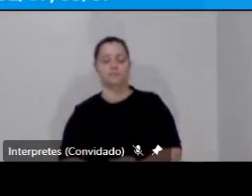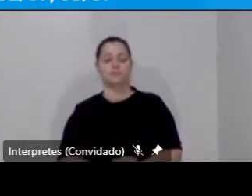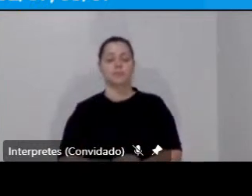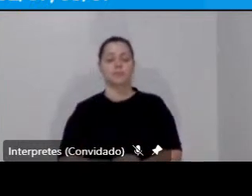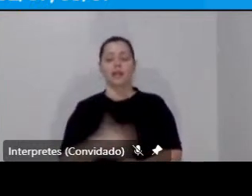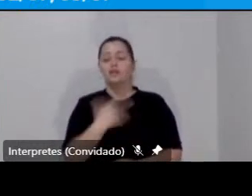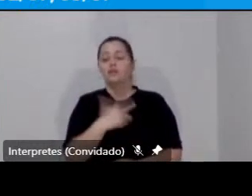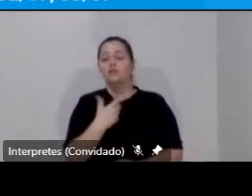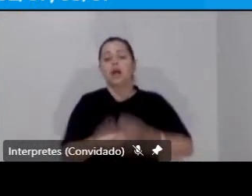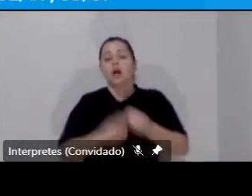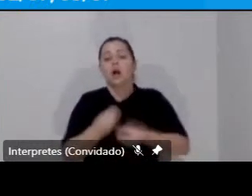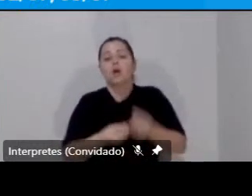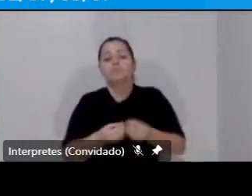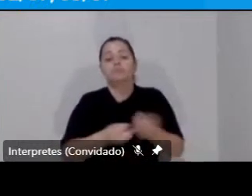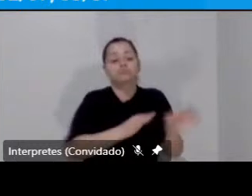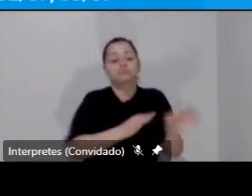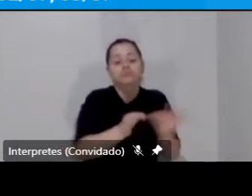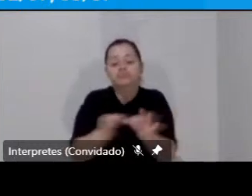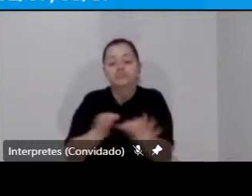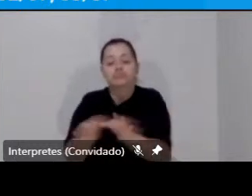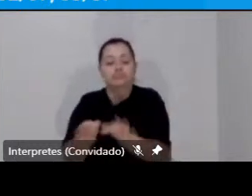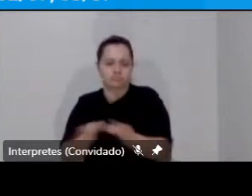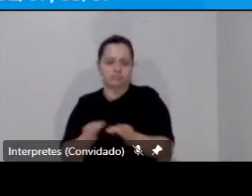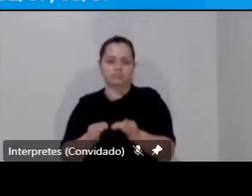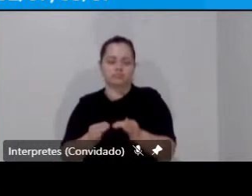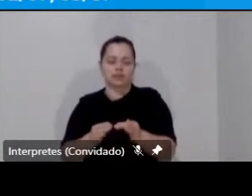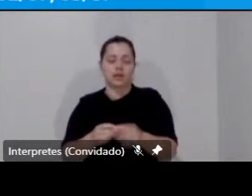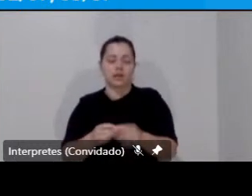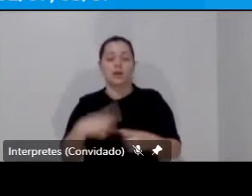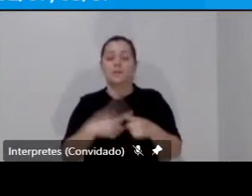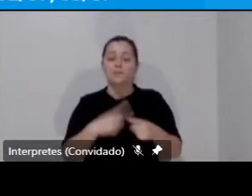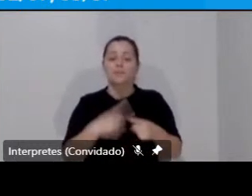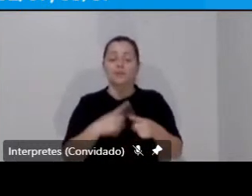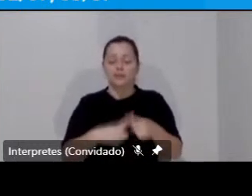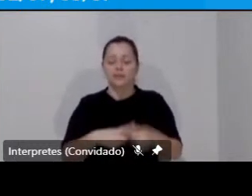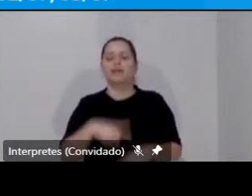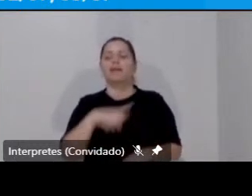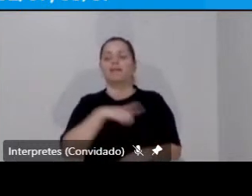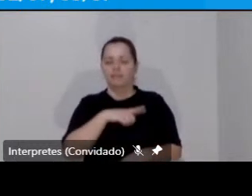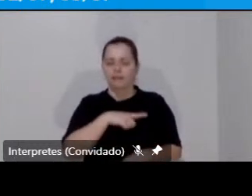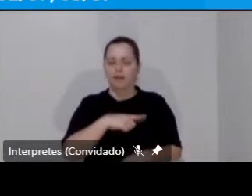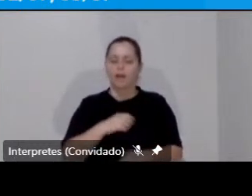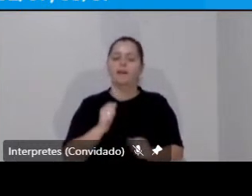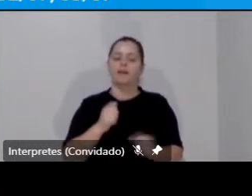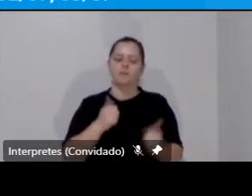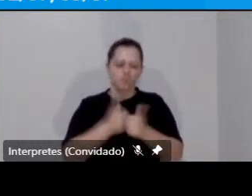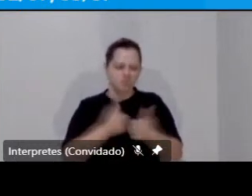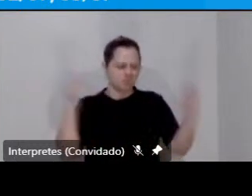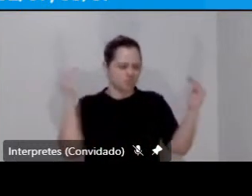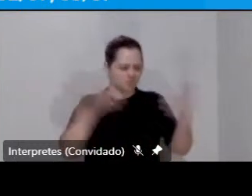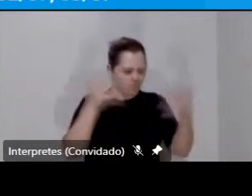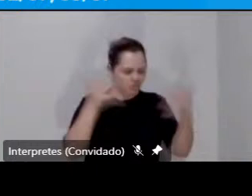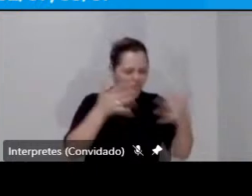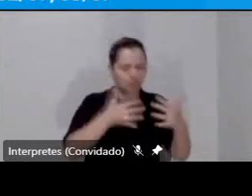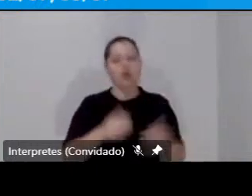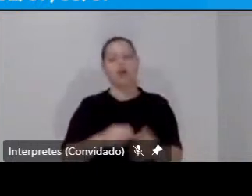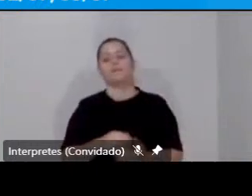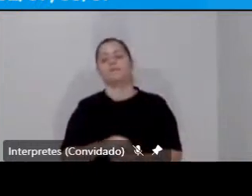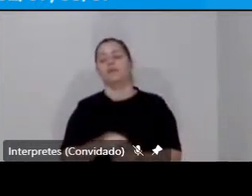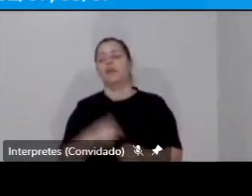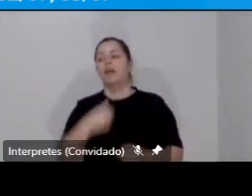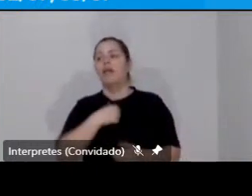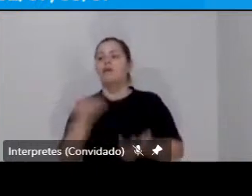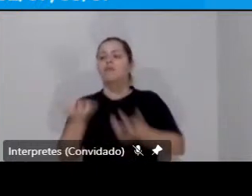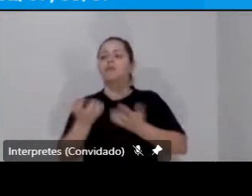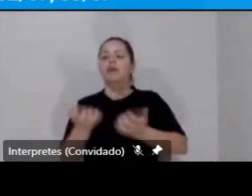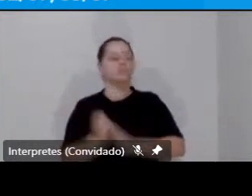controlada ou ser muito fluida, porque daí sim vamos ter uma grande competição no espaço. Eu quero ir para a esquerda, o outro quer ir